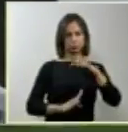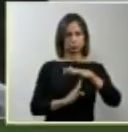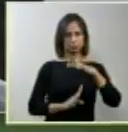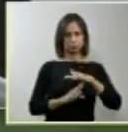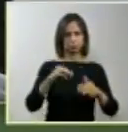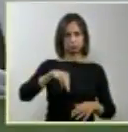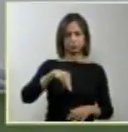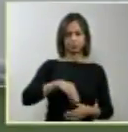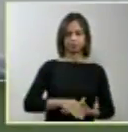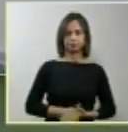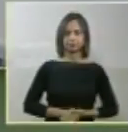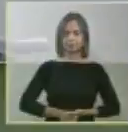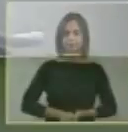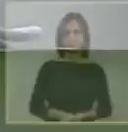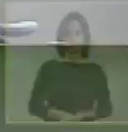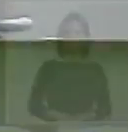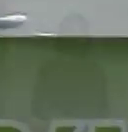minutos.